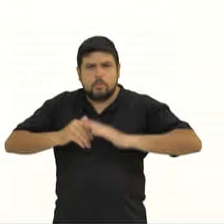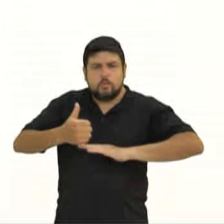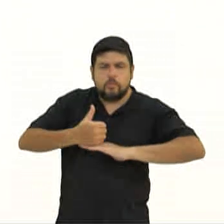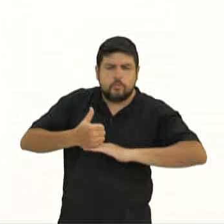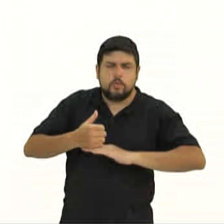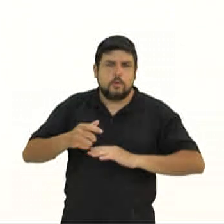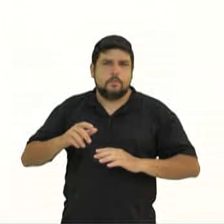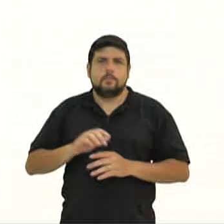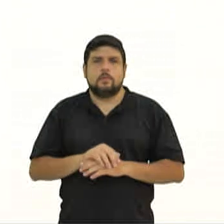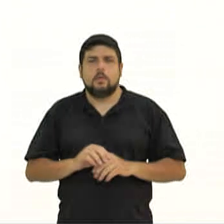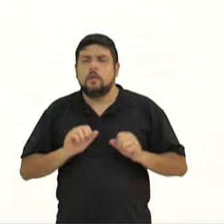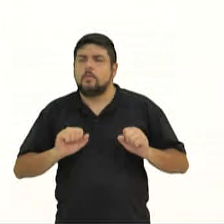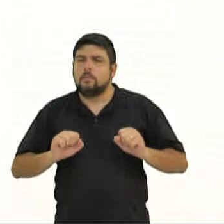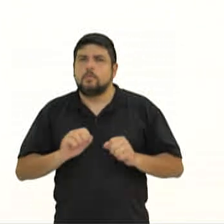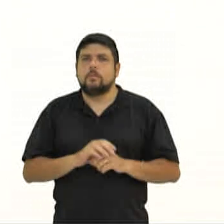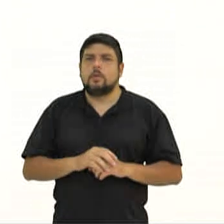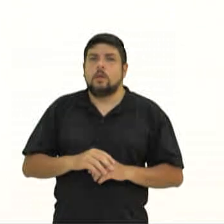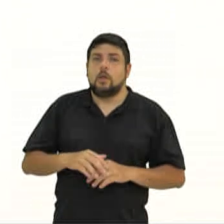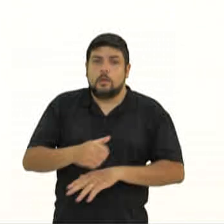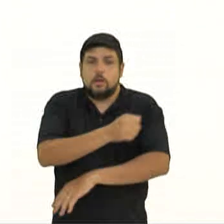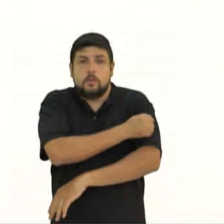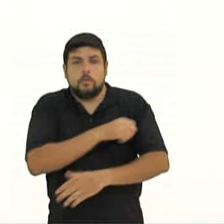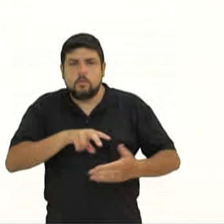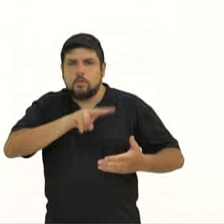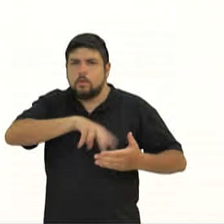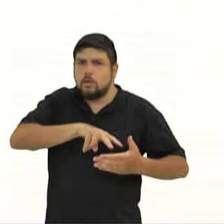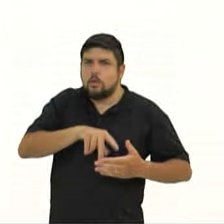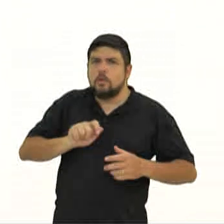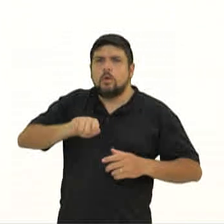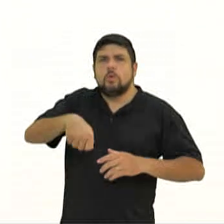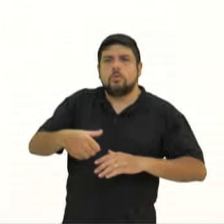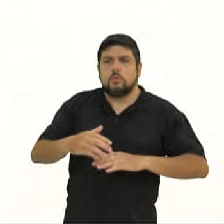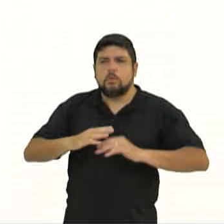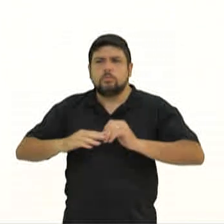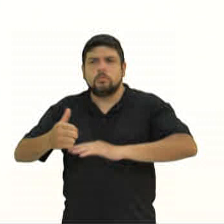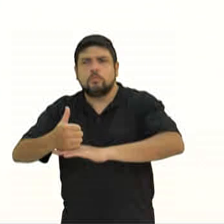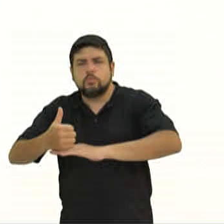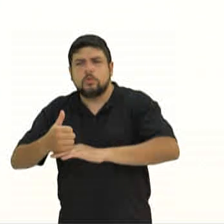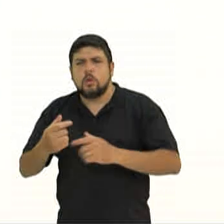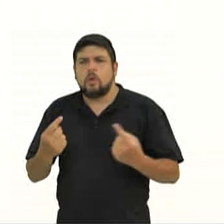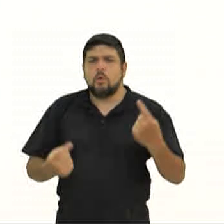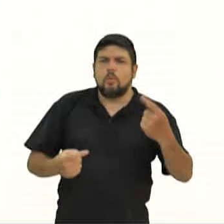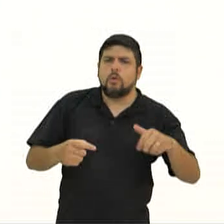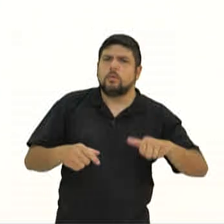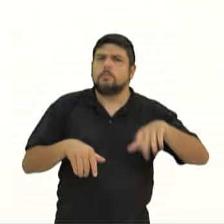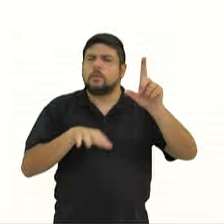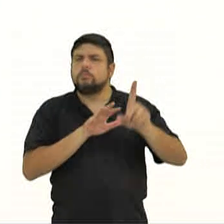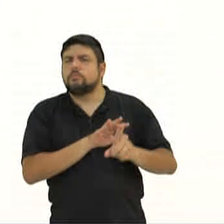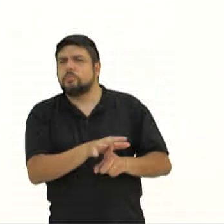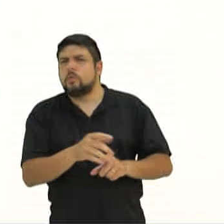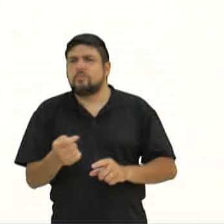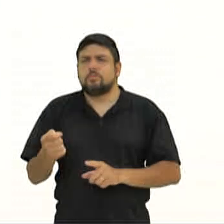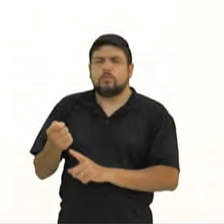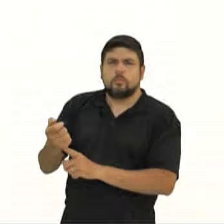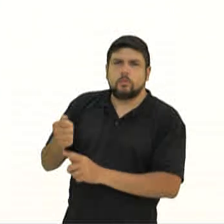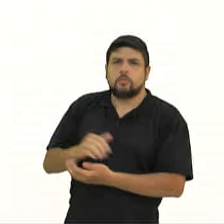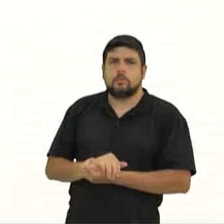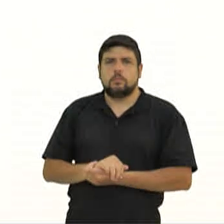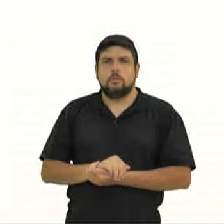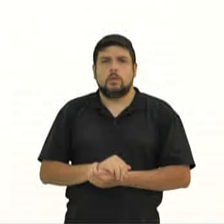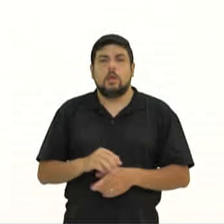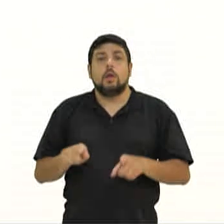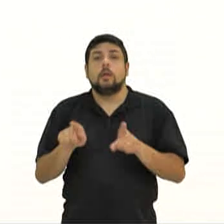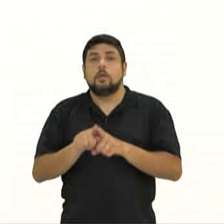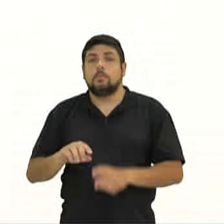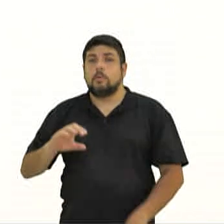alunos podem ler sobre as carreiras, ver quais áreas estão em desuso e saber como o mercado reage a elas. Assim como o coach, que